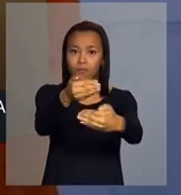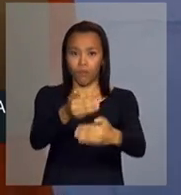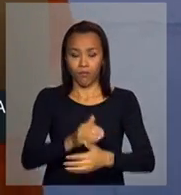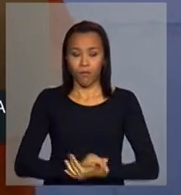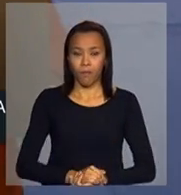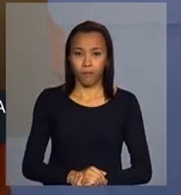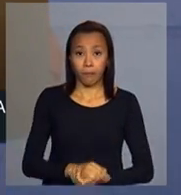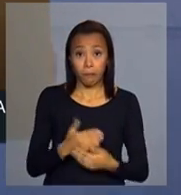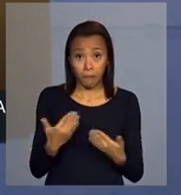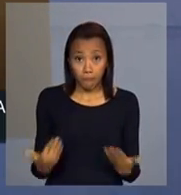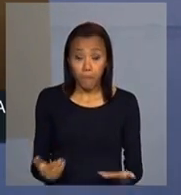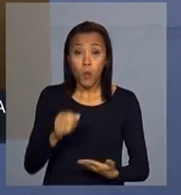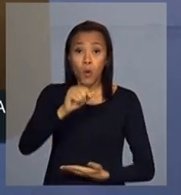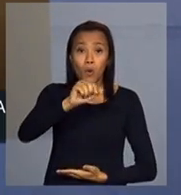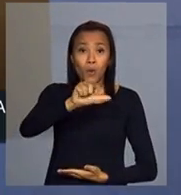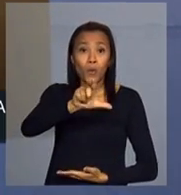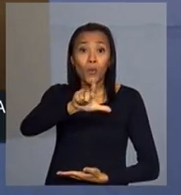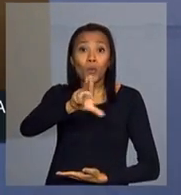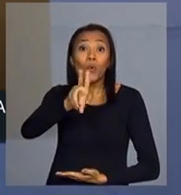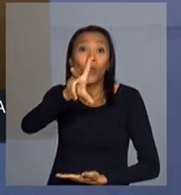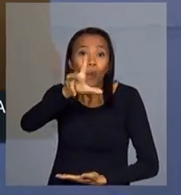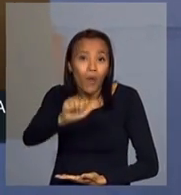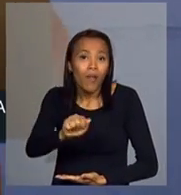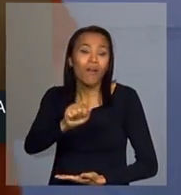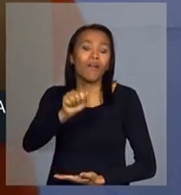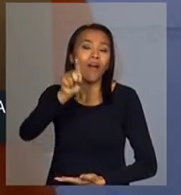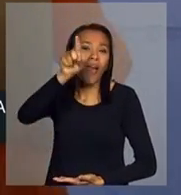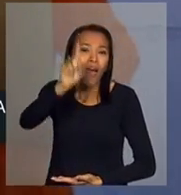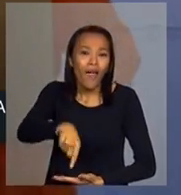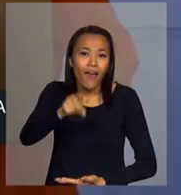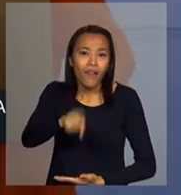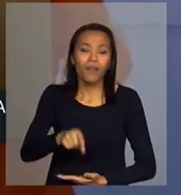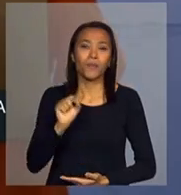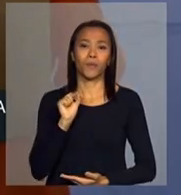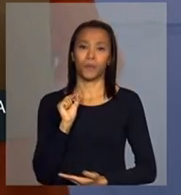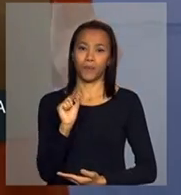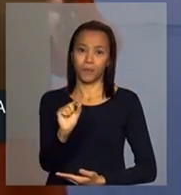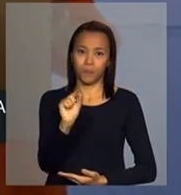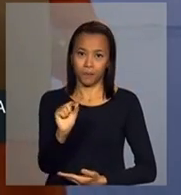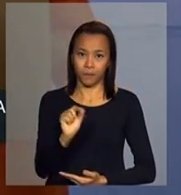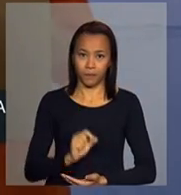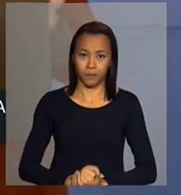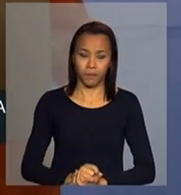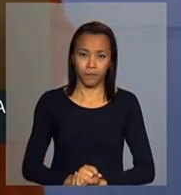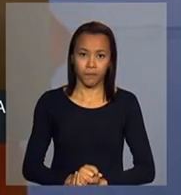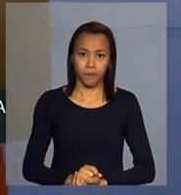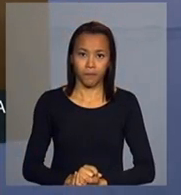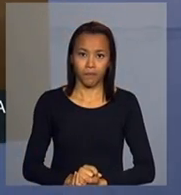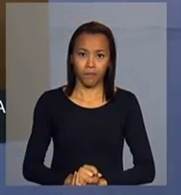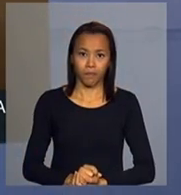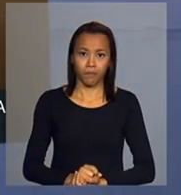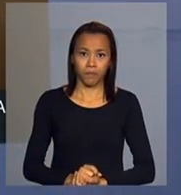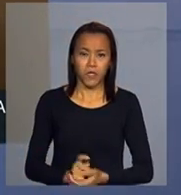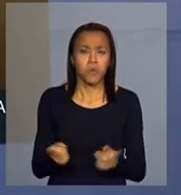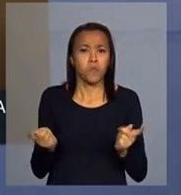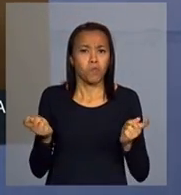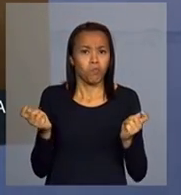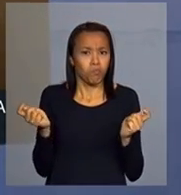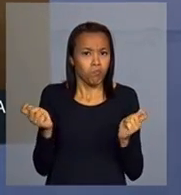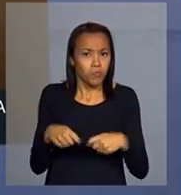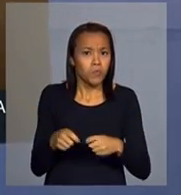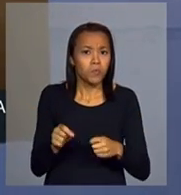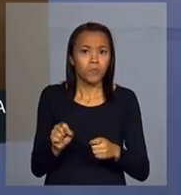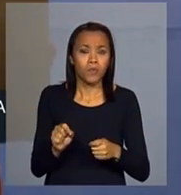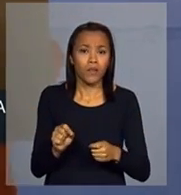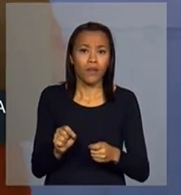O Lula era uma criança que possivelmente estava, estaria condenada